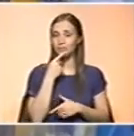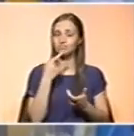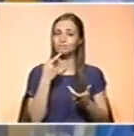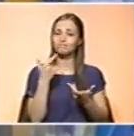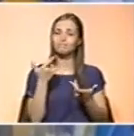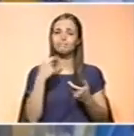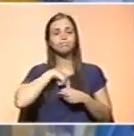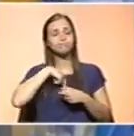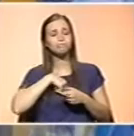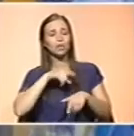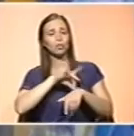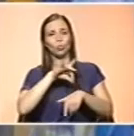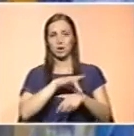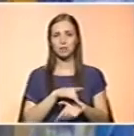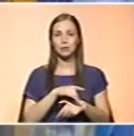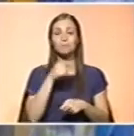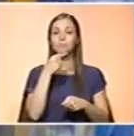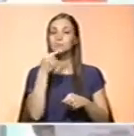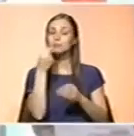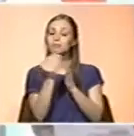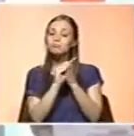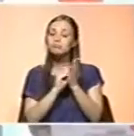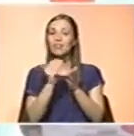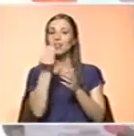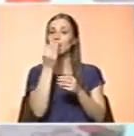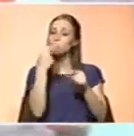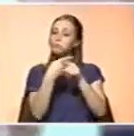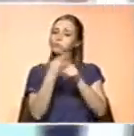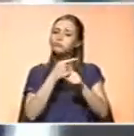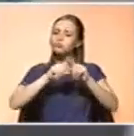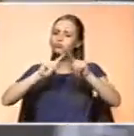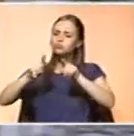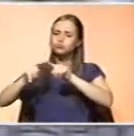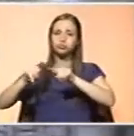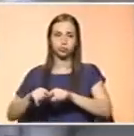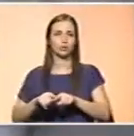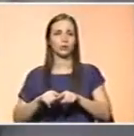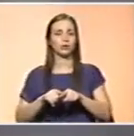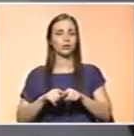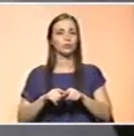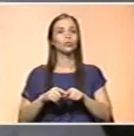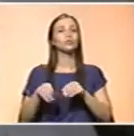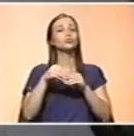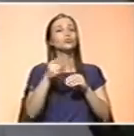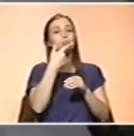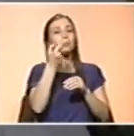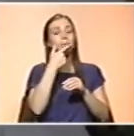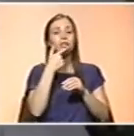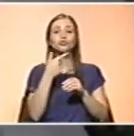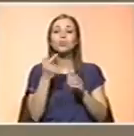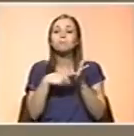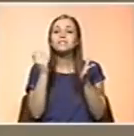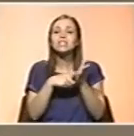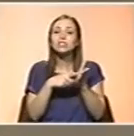e prescrever a par de uma dieta que se quer sempre variada e equilibrada, o suplemento mais necessário e adequado a cada